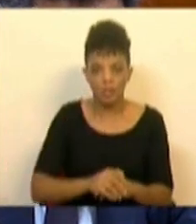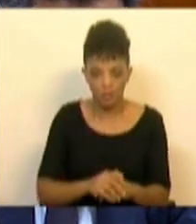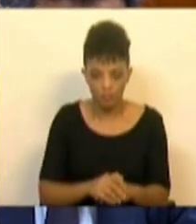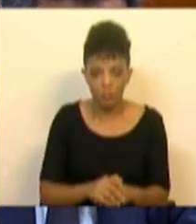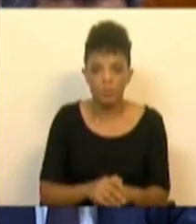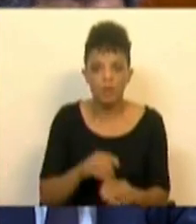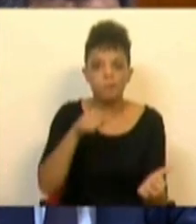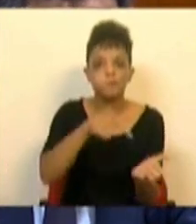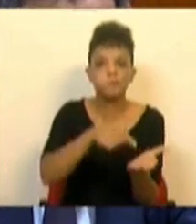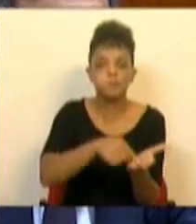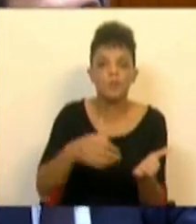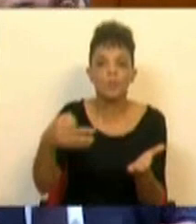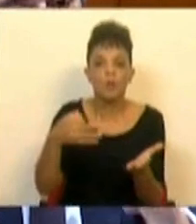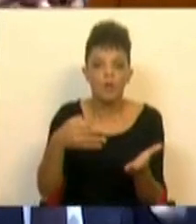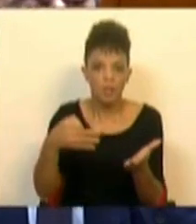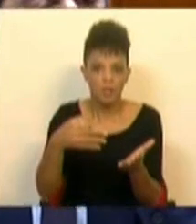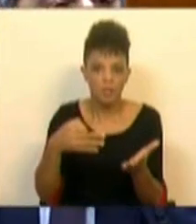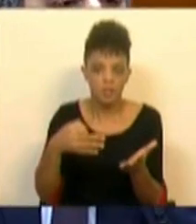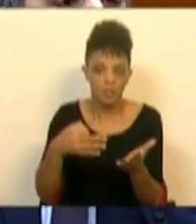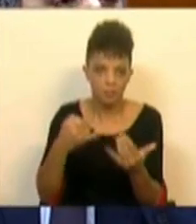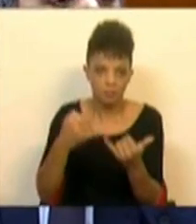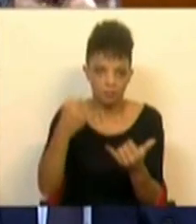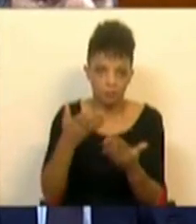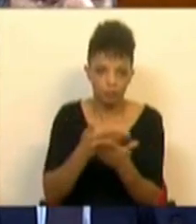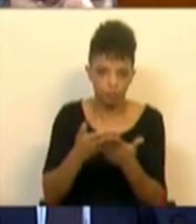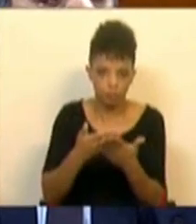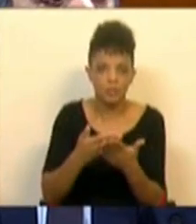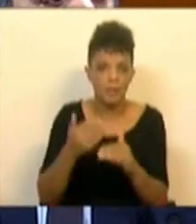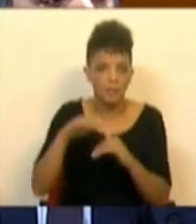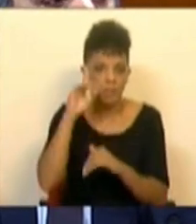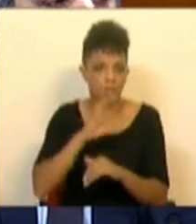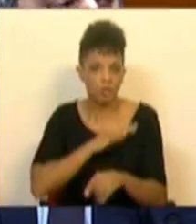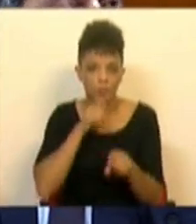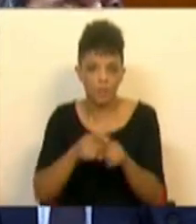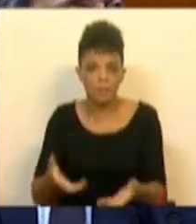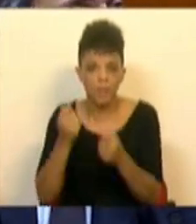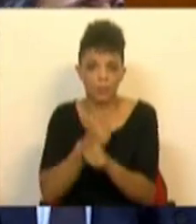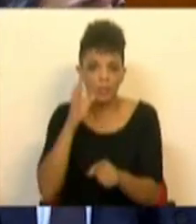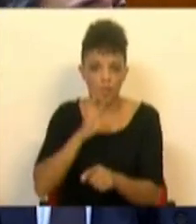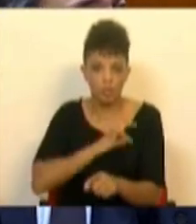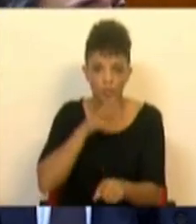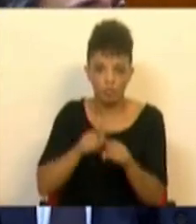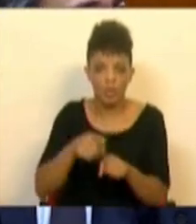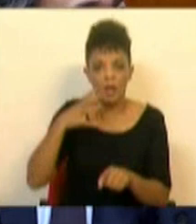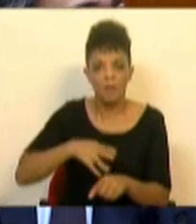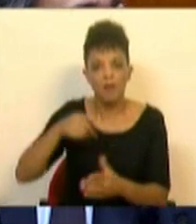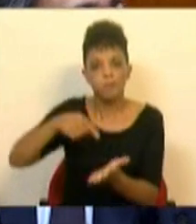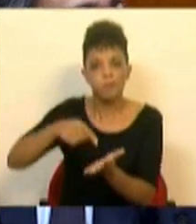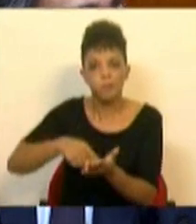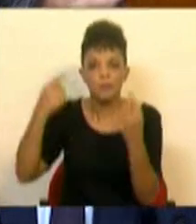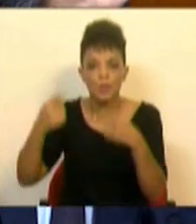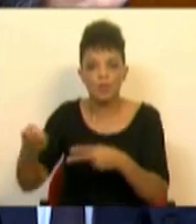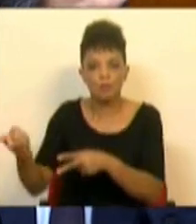tributar a criptoeconomia vai muito além daquilo que a Sra. Deputada desejaria, porque a Sra. Deputada apenas queria tributar as